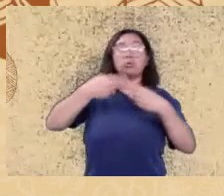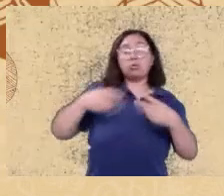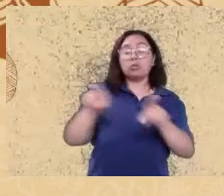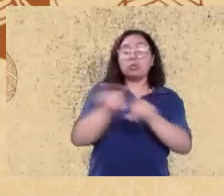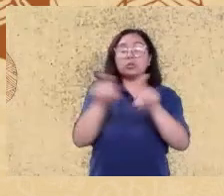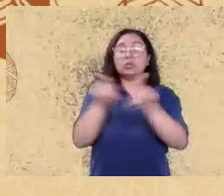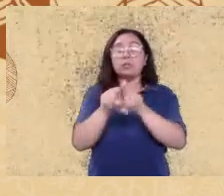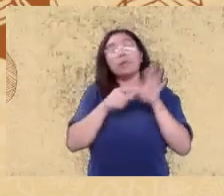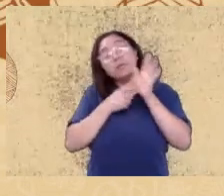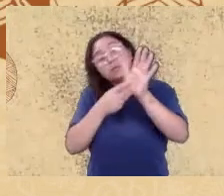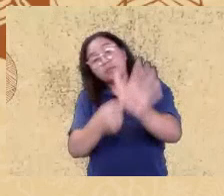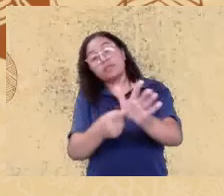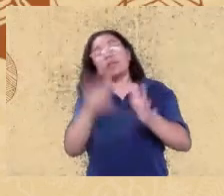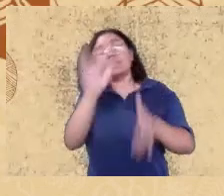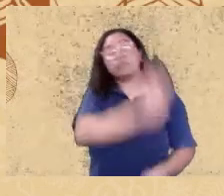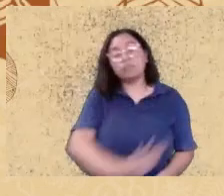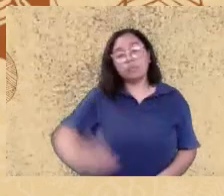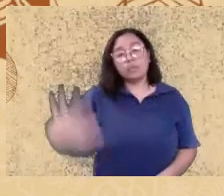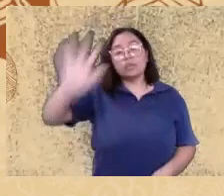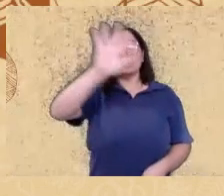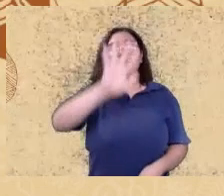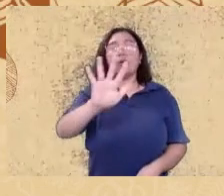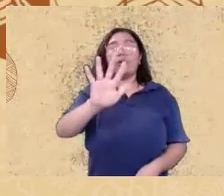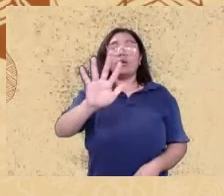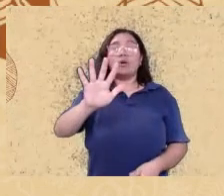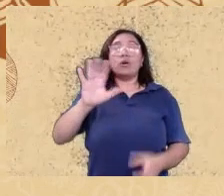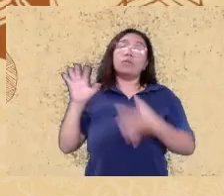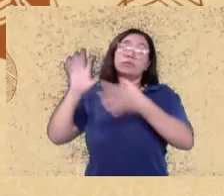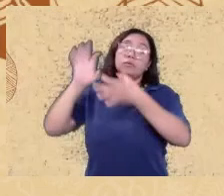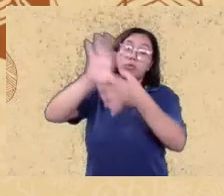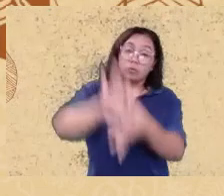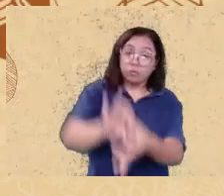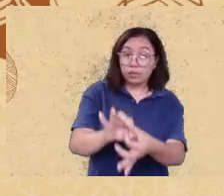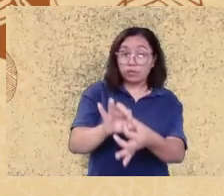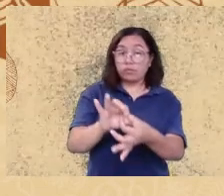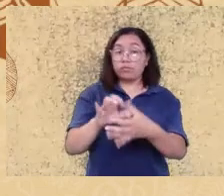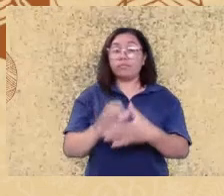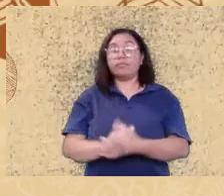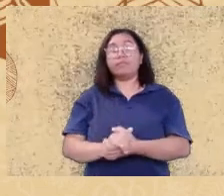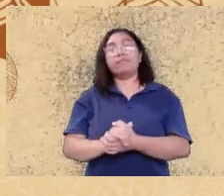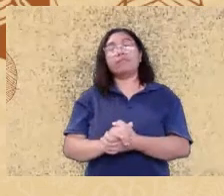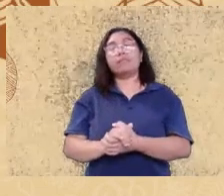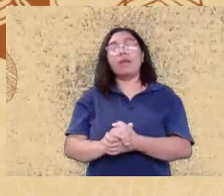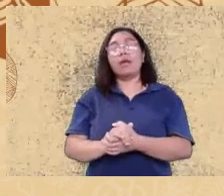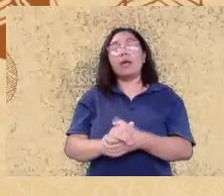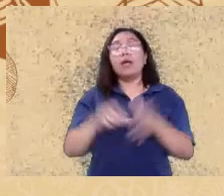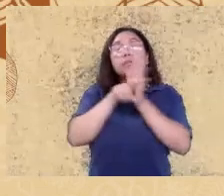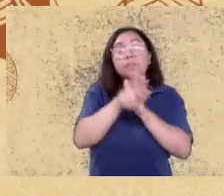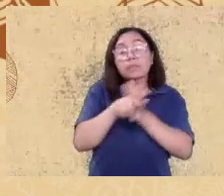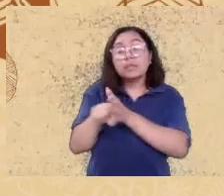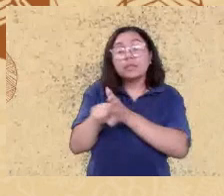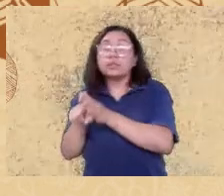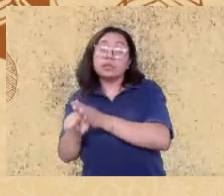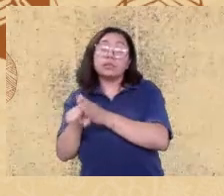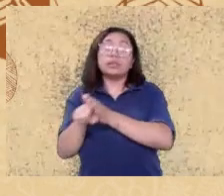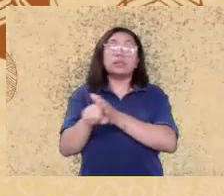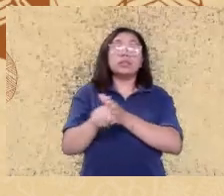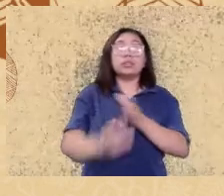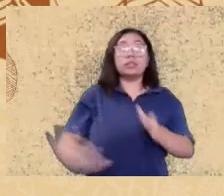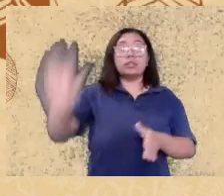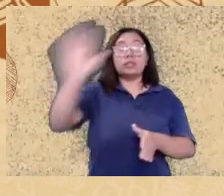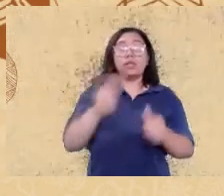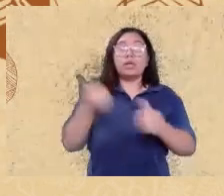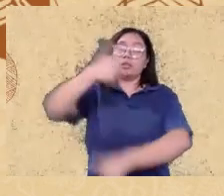um panorama desse contexto de pesquisa na área de avaliação psicológica em